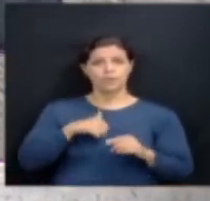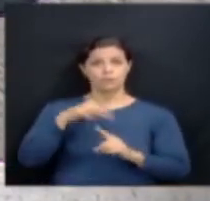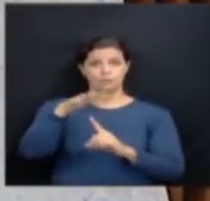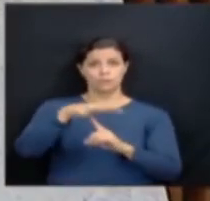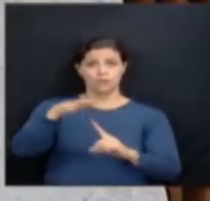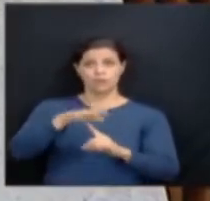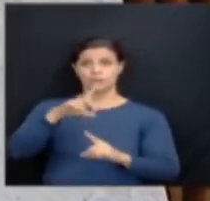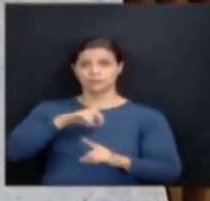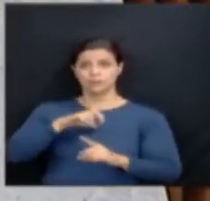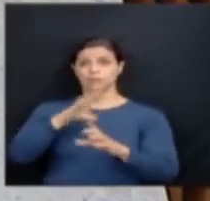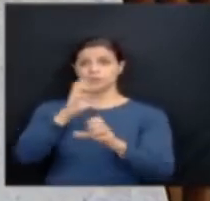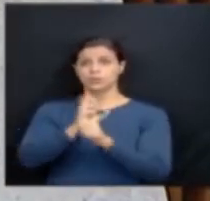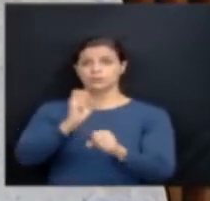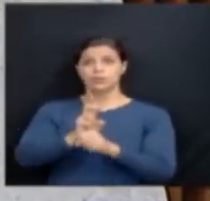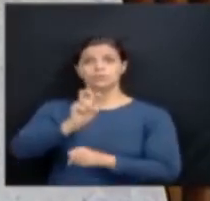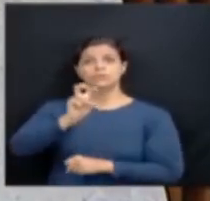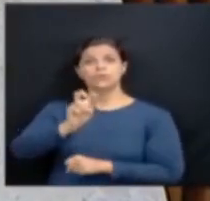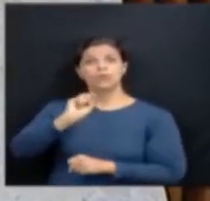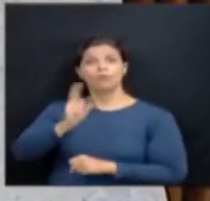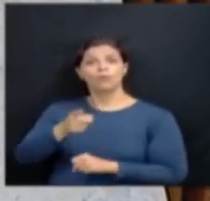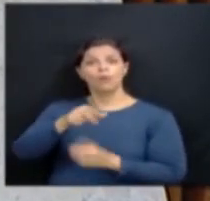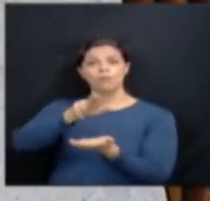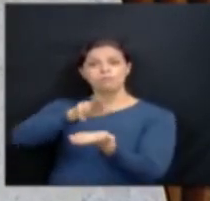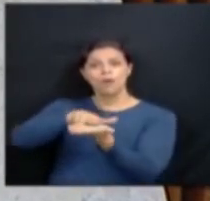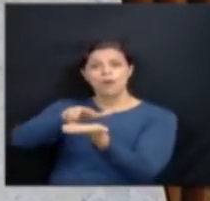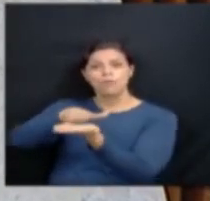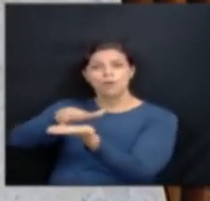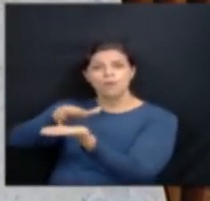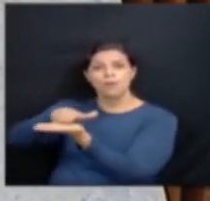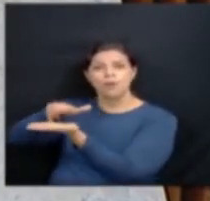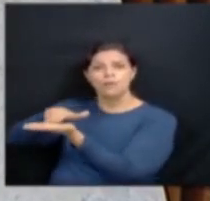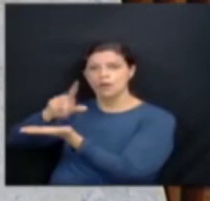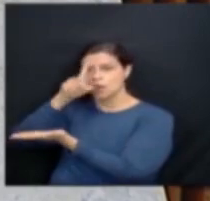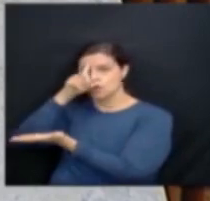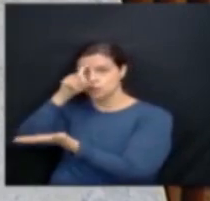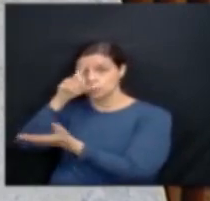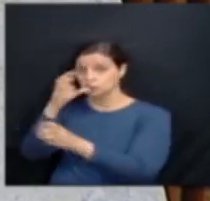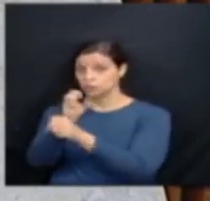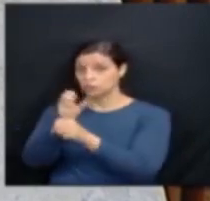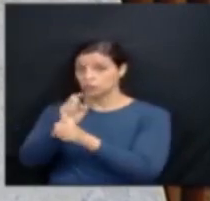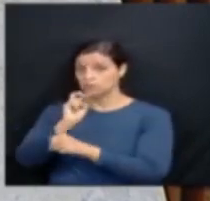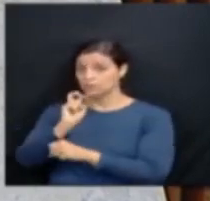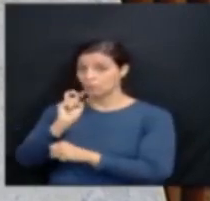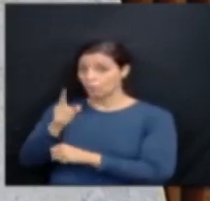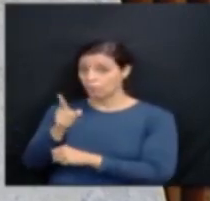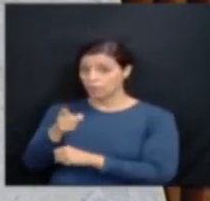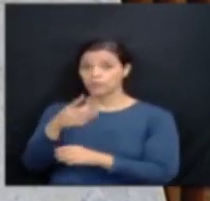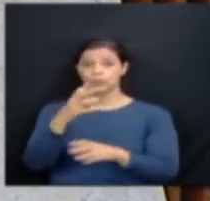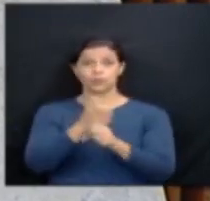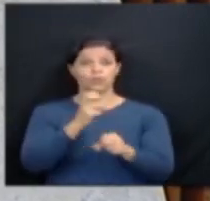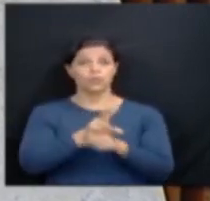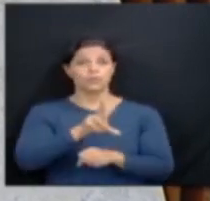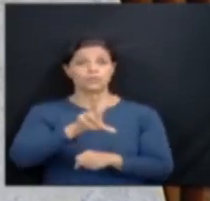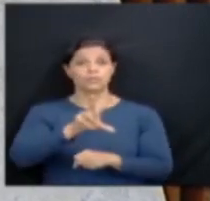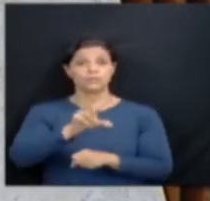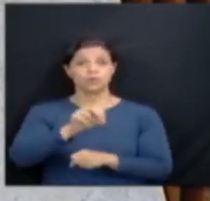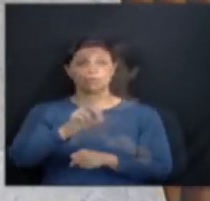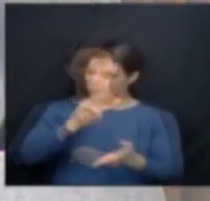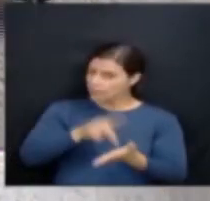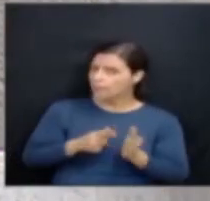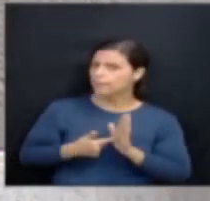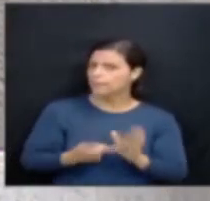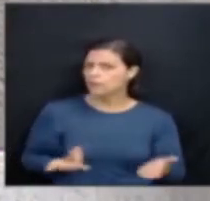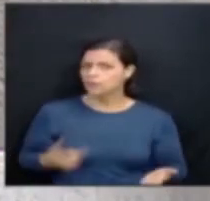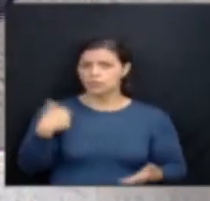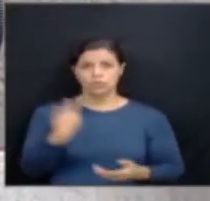paranaenses 5 mil leitos, senhores deputados, o que equivale a 50 hospitais de campanha.